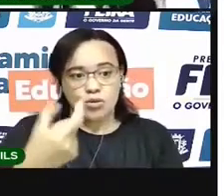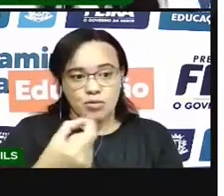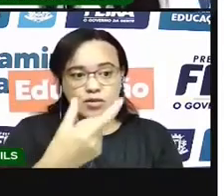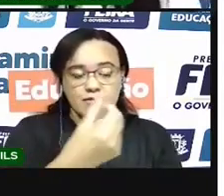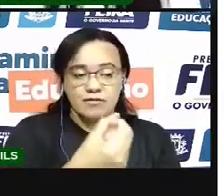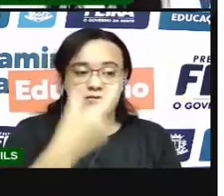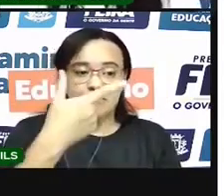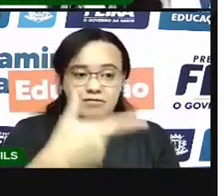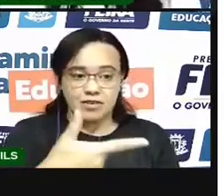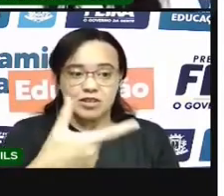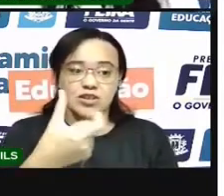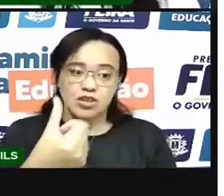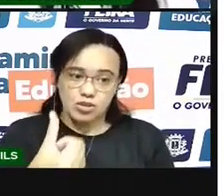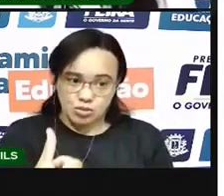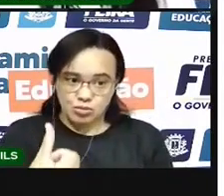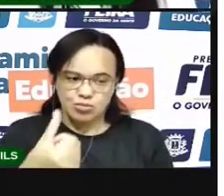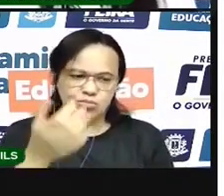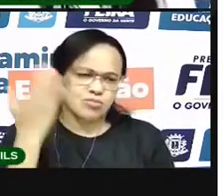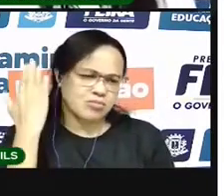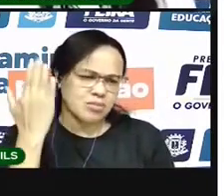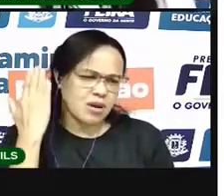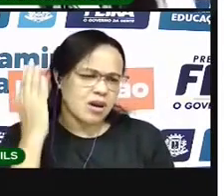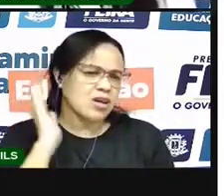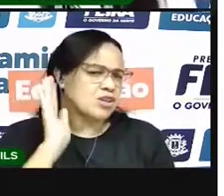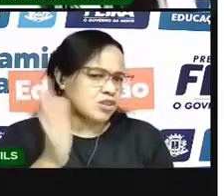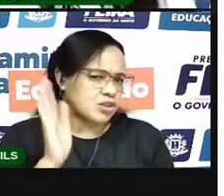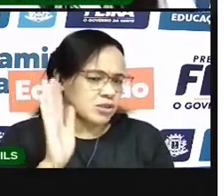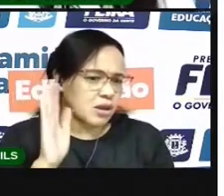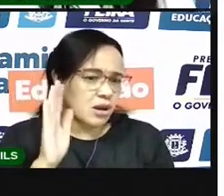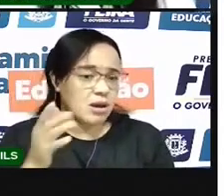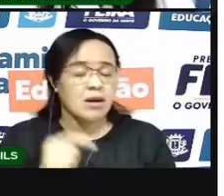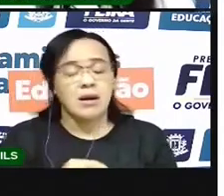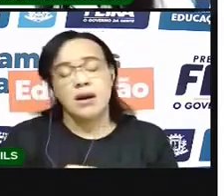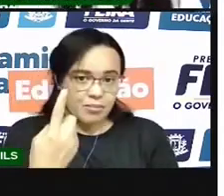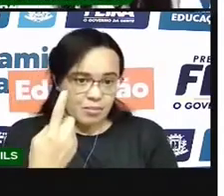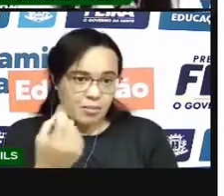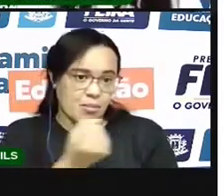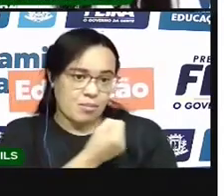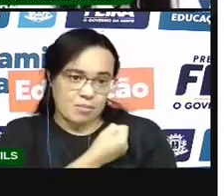Esse mês já passou, né? E a gente vai mostrar só como exemplo.